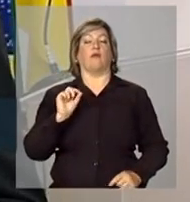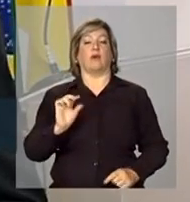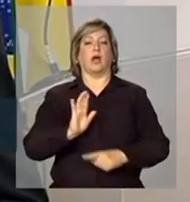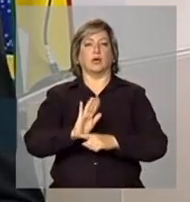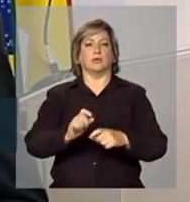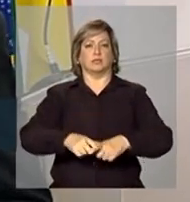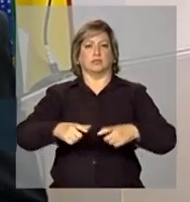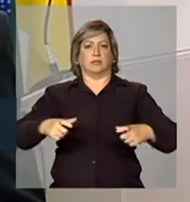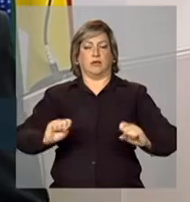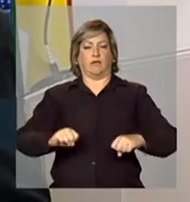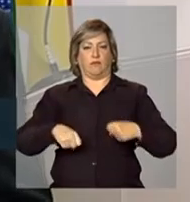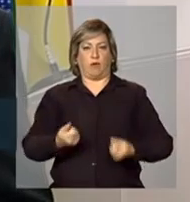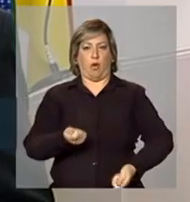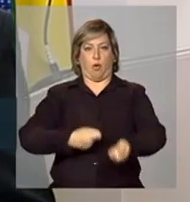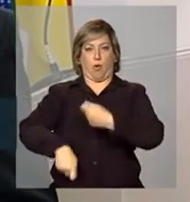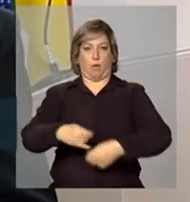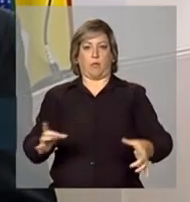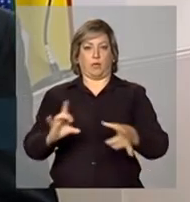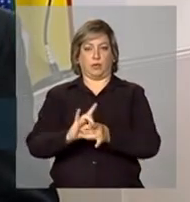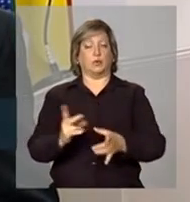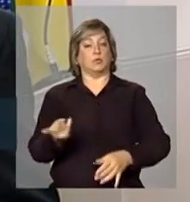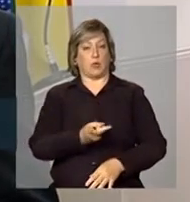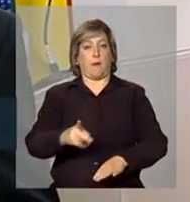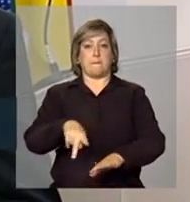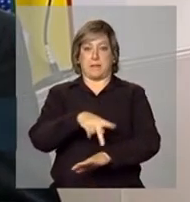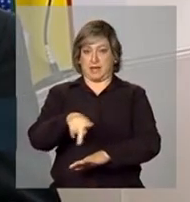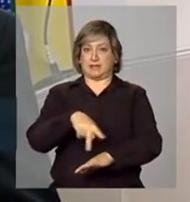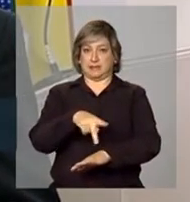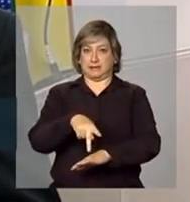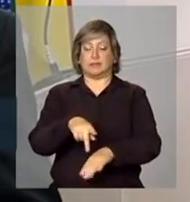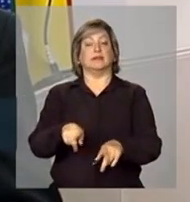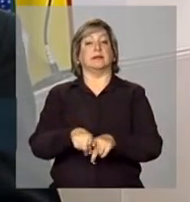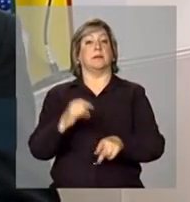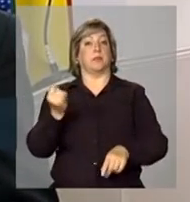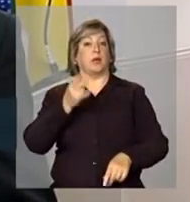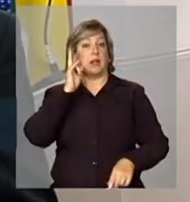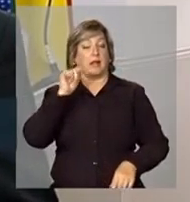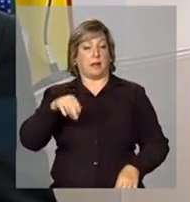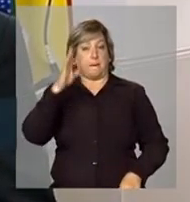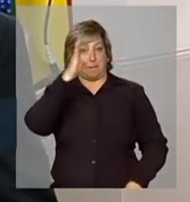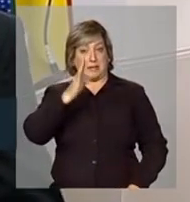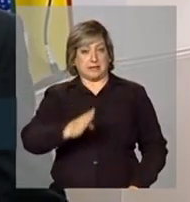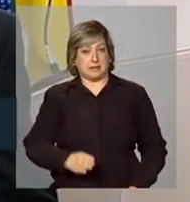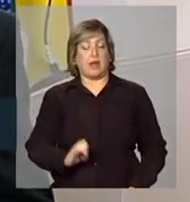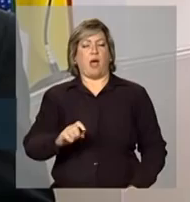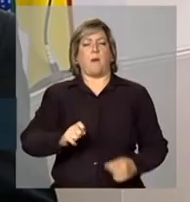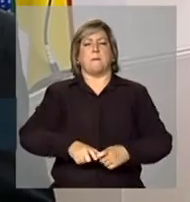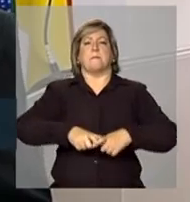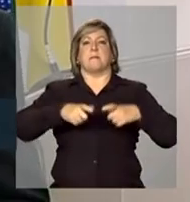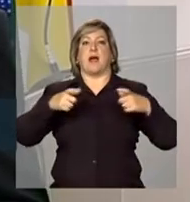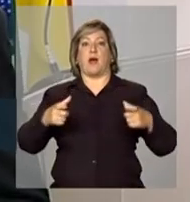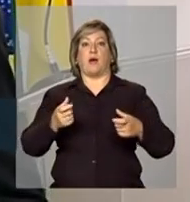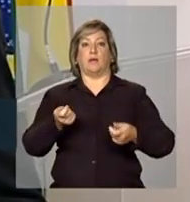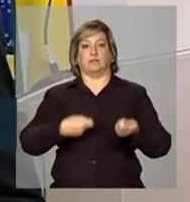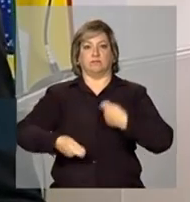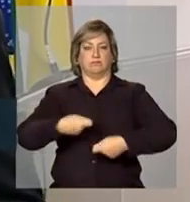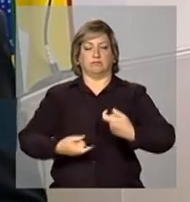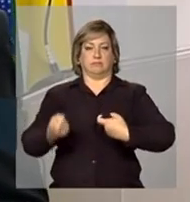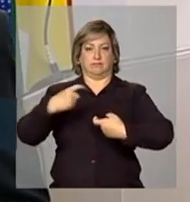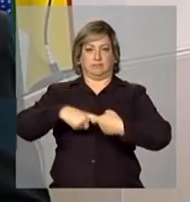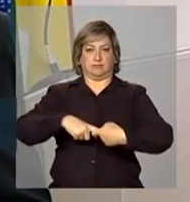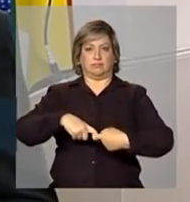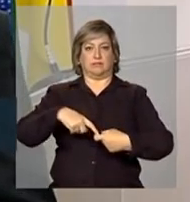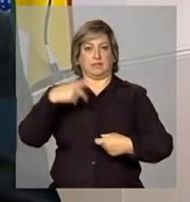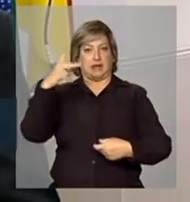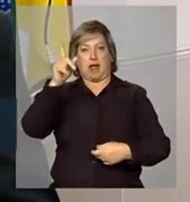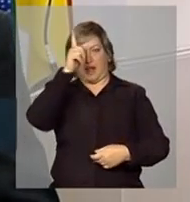fortalecer os laços comerciais entre os dois países. Vale lembrar que o Brasil é o maior parceiro da Alemanha aqui na América